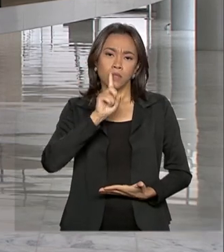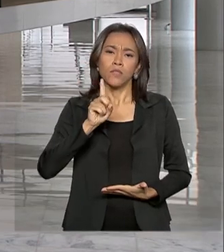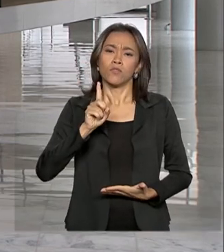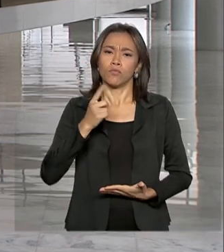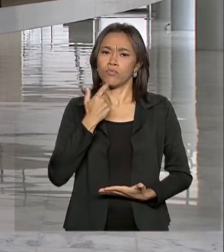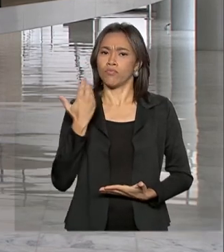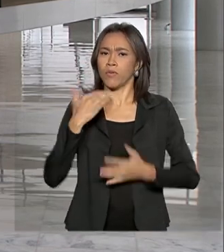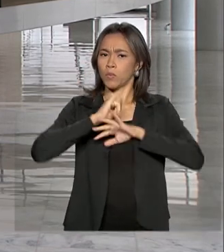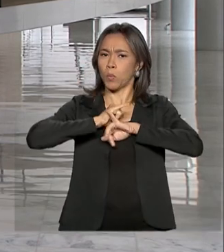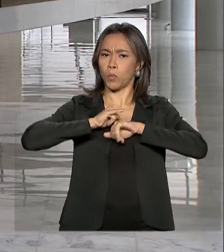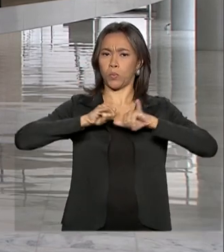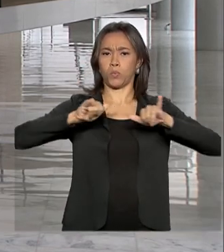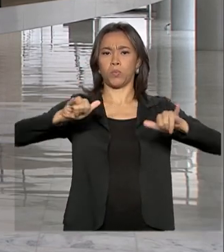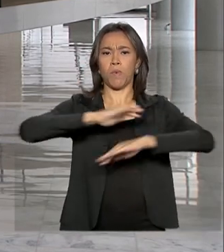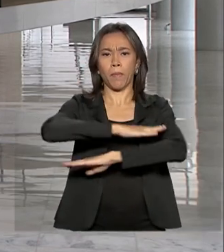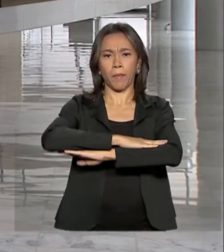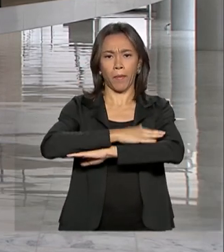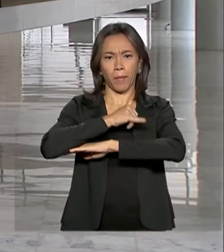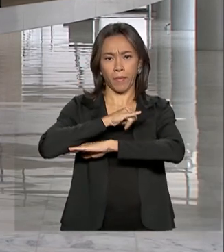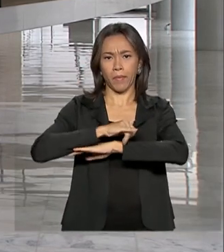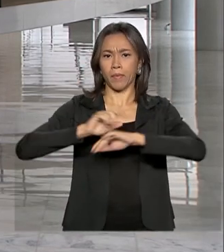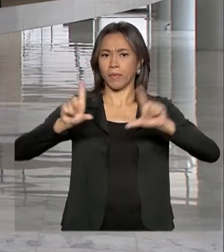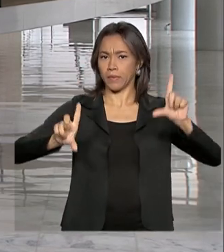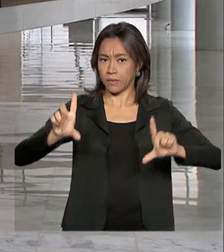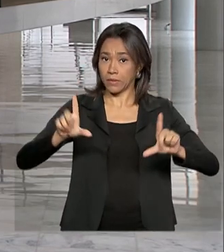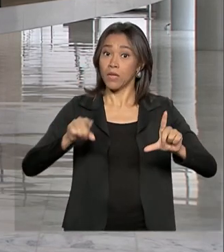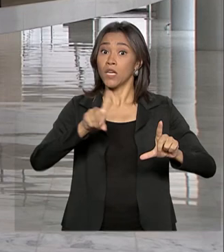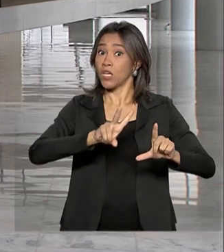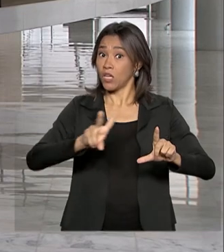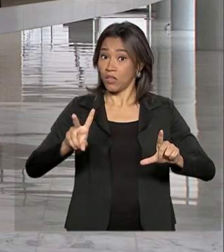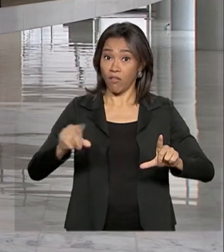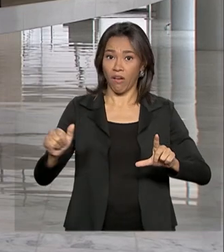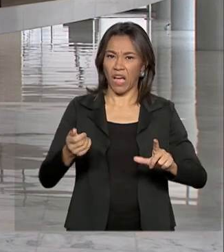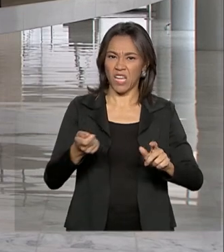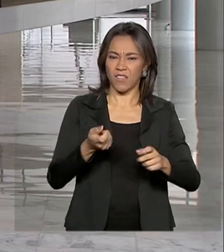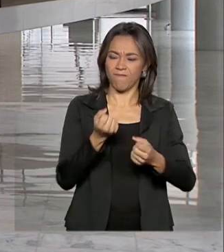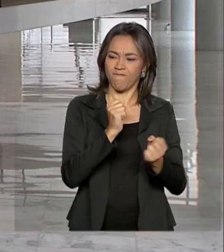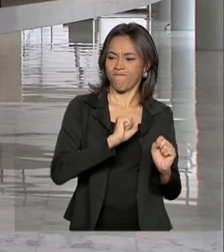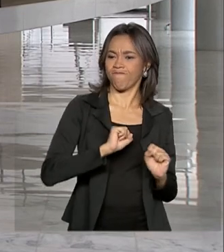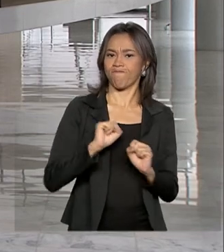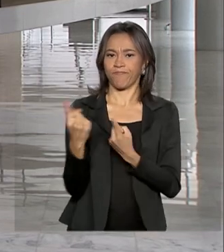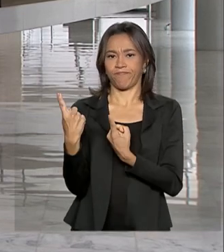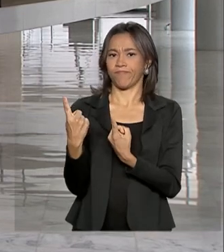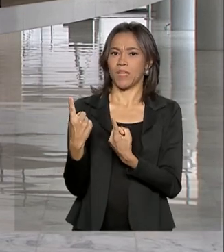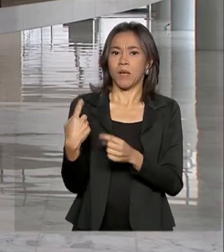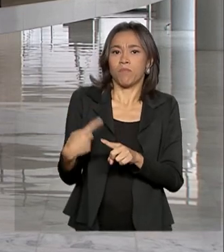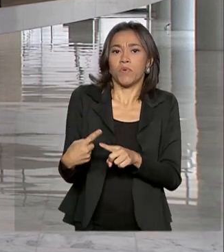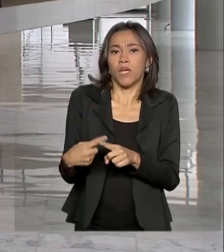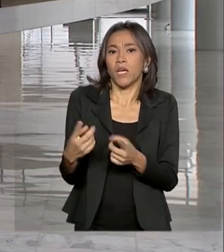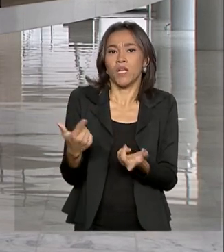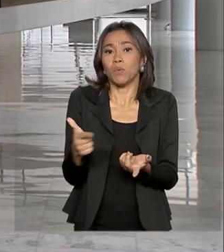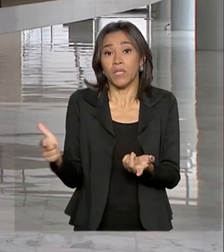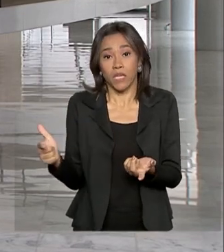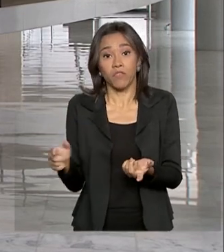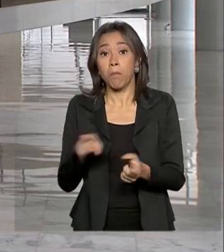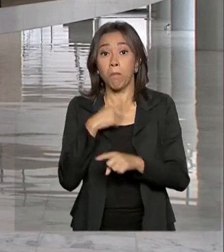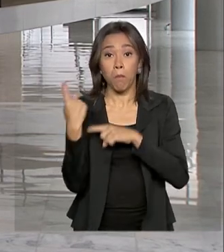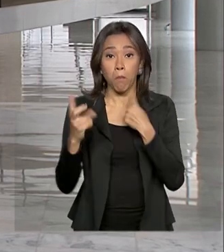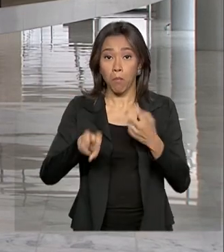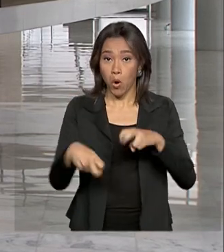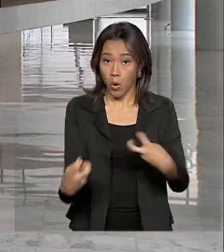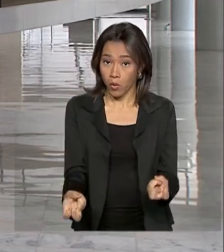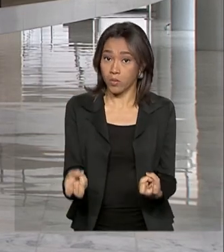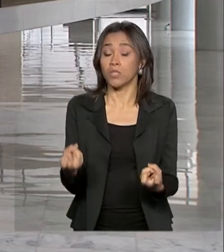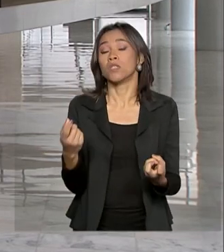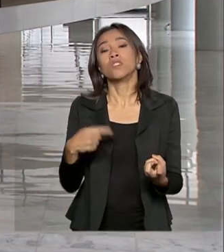vai revidar o ataque a bases americanas no Iraque porque não houve mortes de norte-americanos. Aqui no